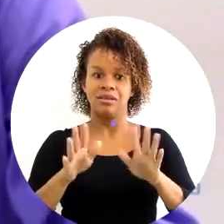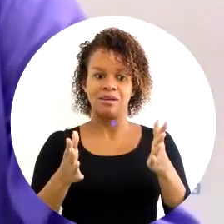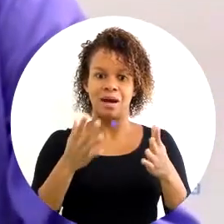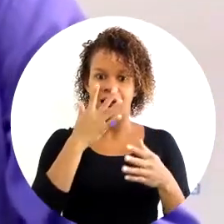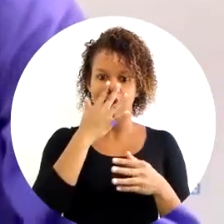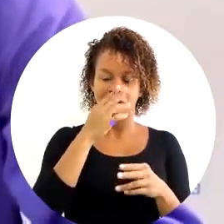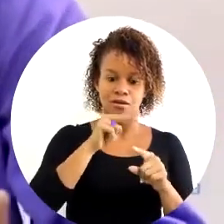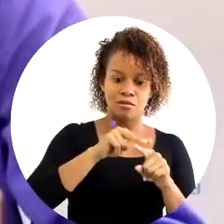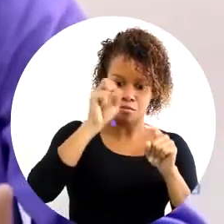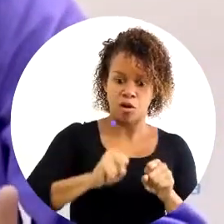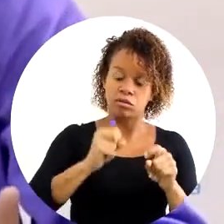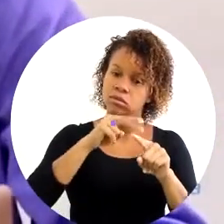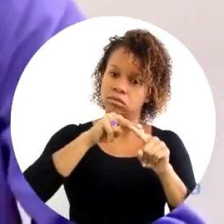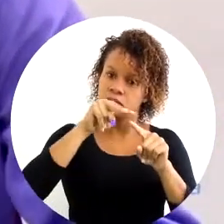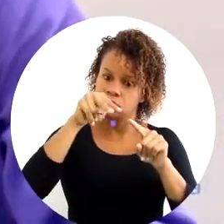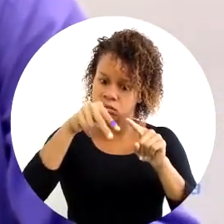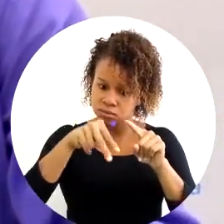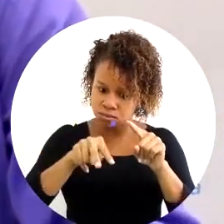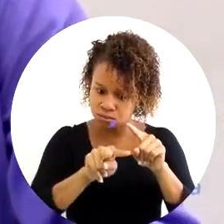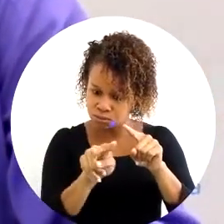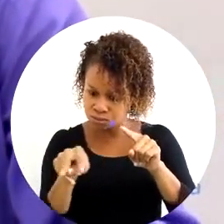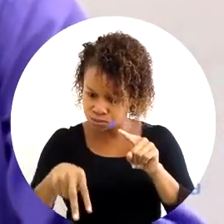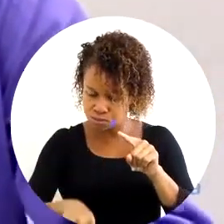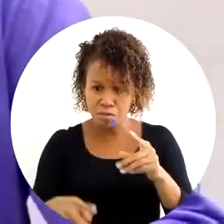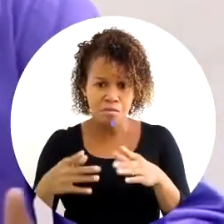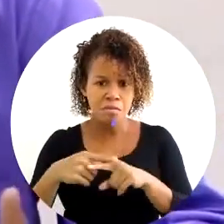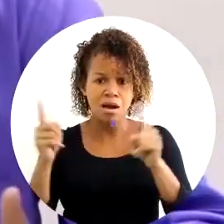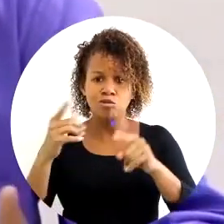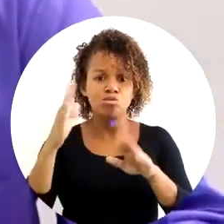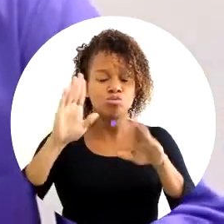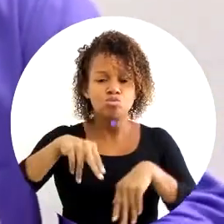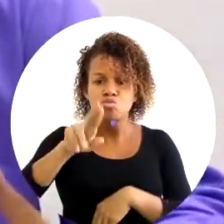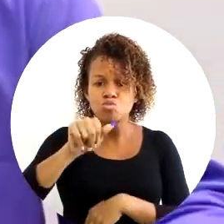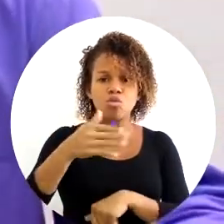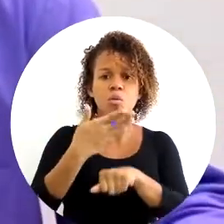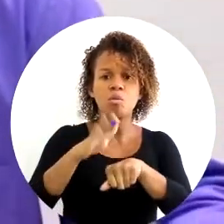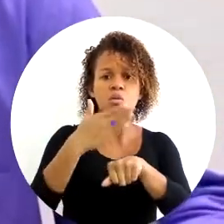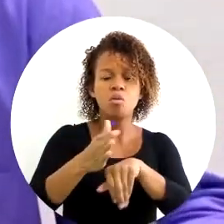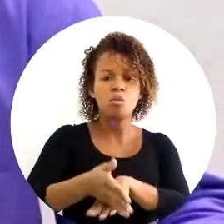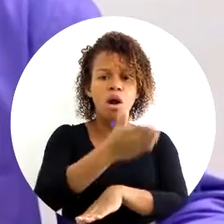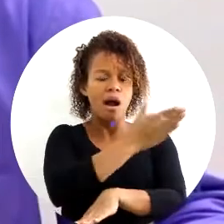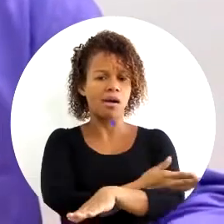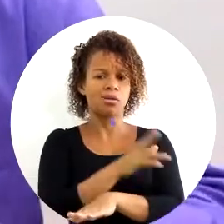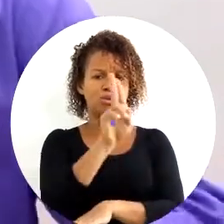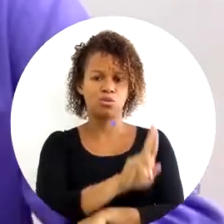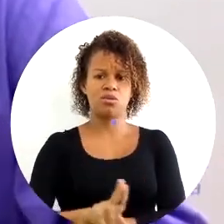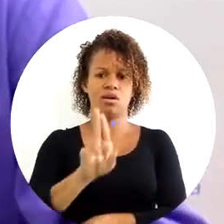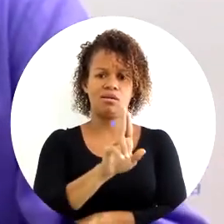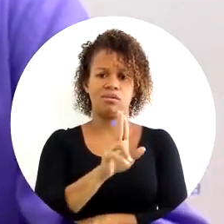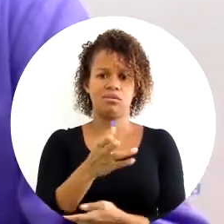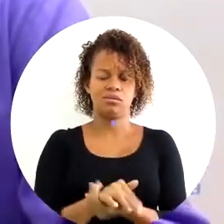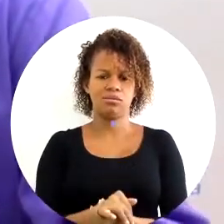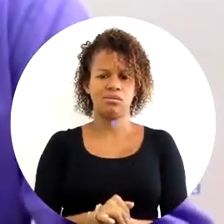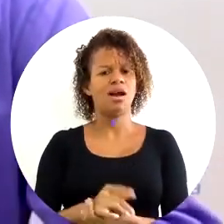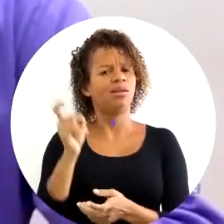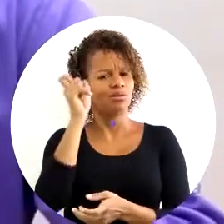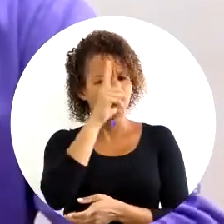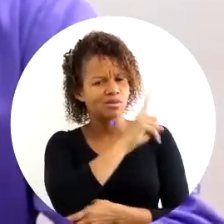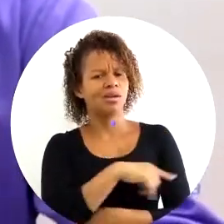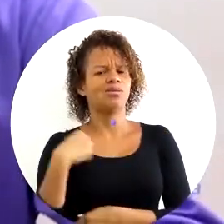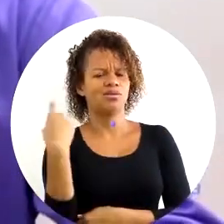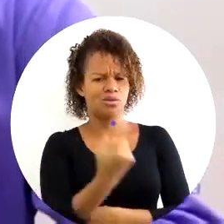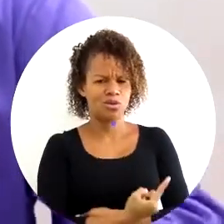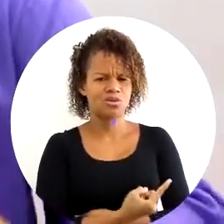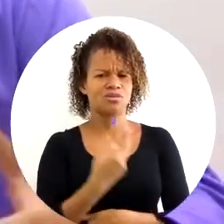situação em que você deve pular de paraquedas e nunca foi instruído de como usar um paraquedas. Não é verdade isso? Uma grande